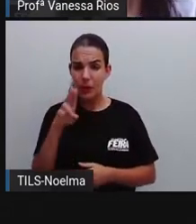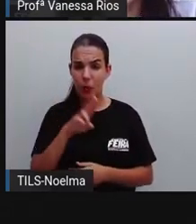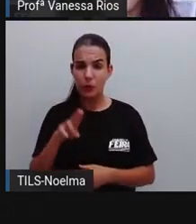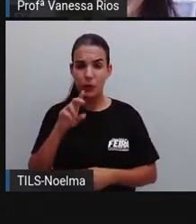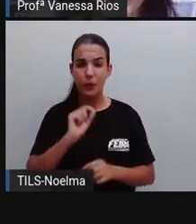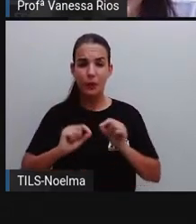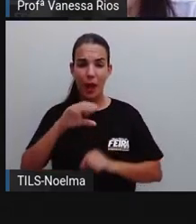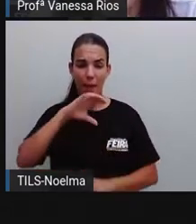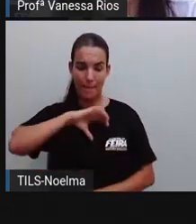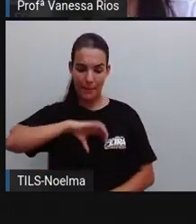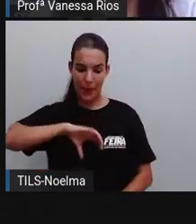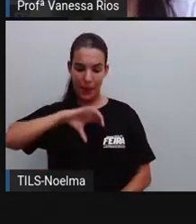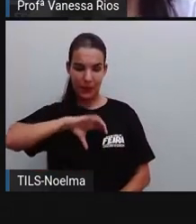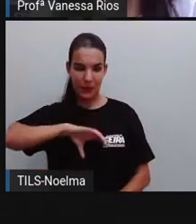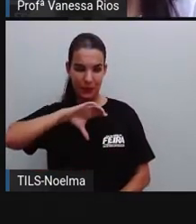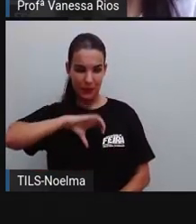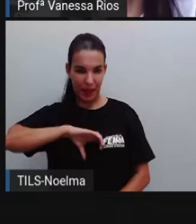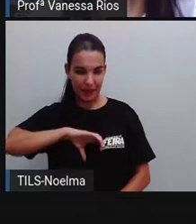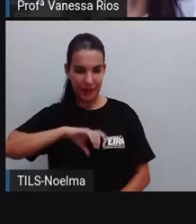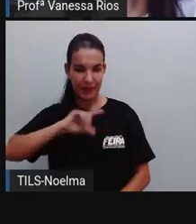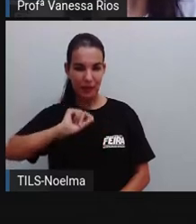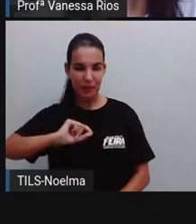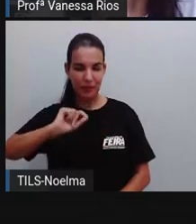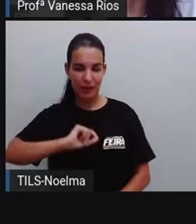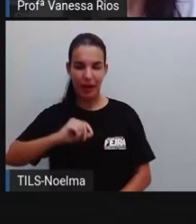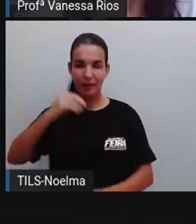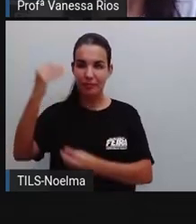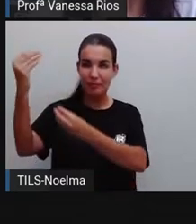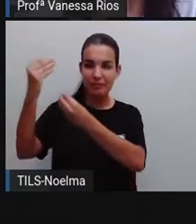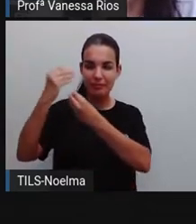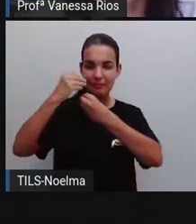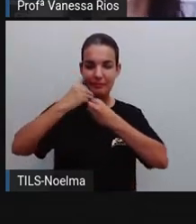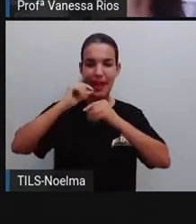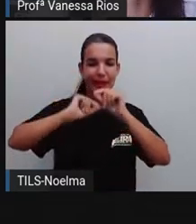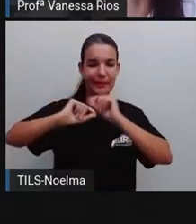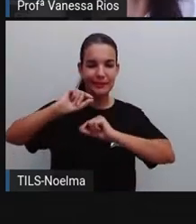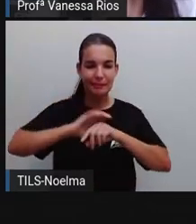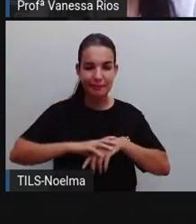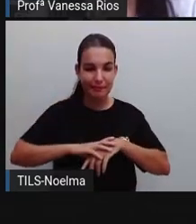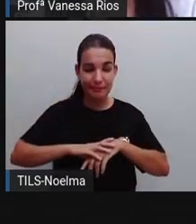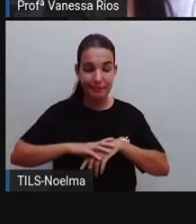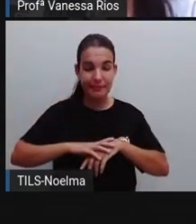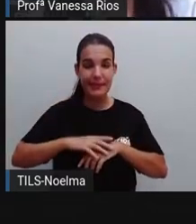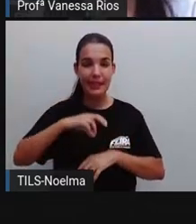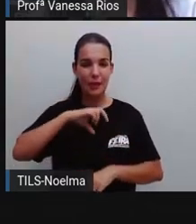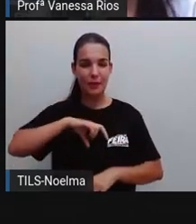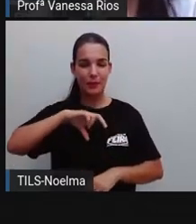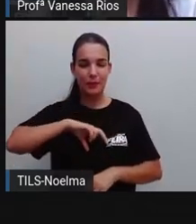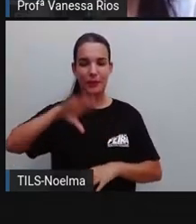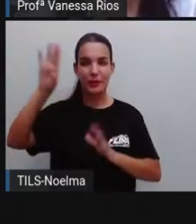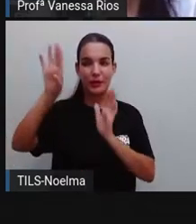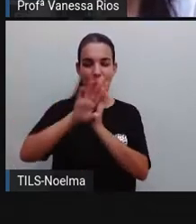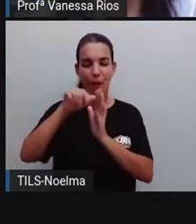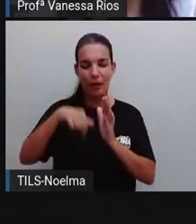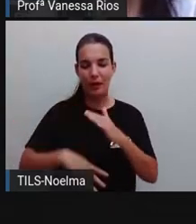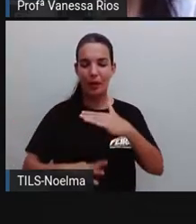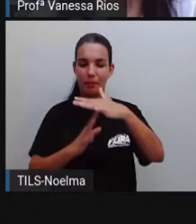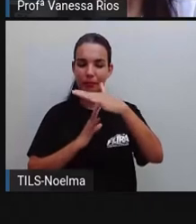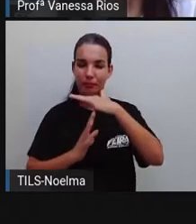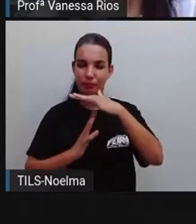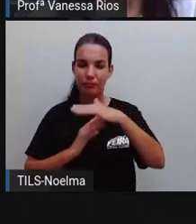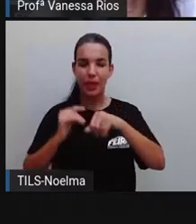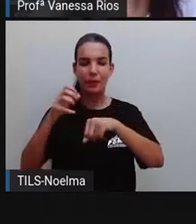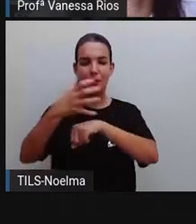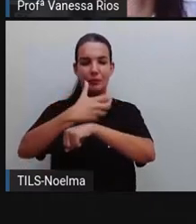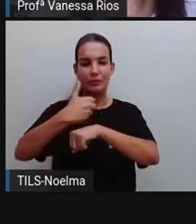portuguesa, não é? Língua herdada aí dos portugueses que vieram aí colonizar o nosso Brasil.